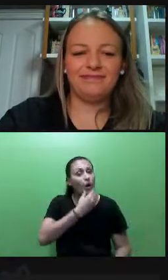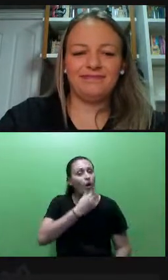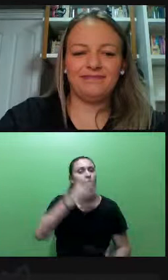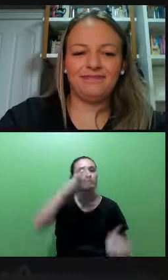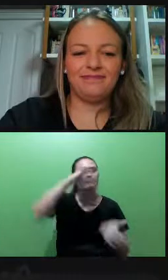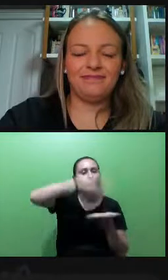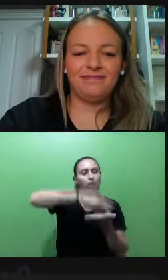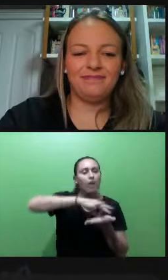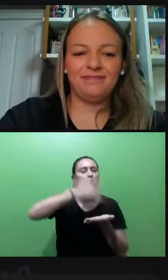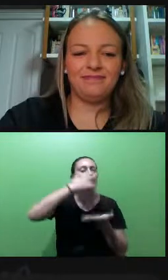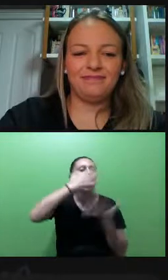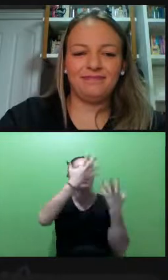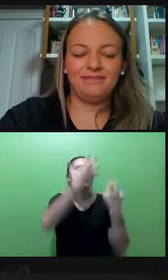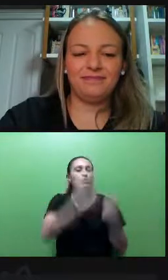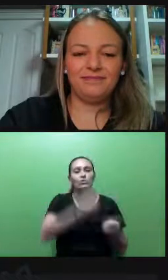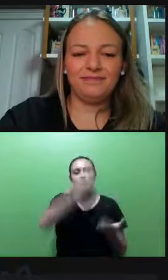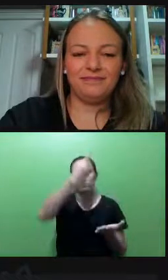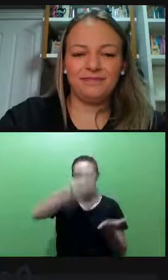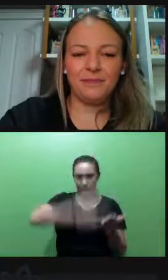os...